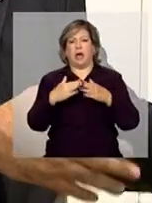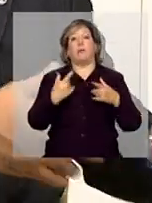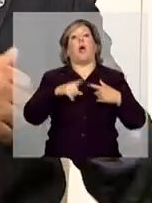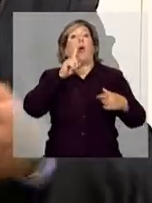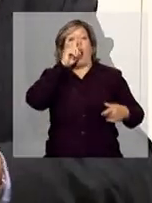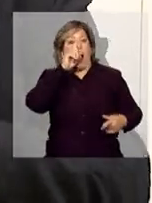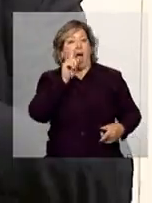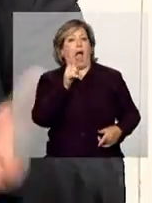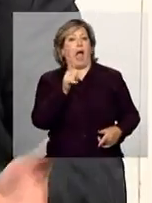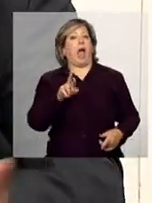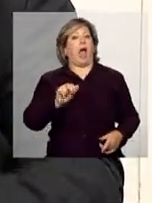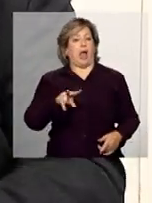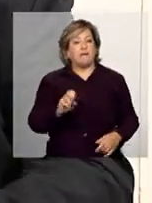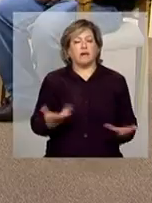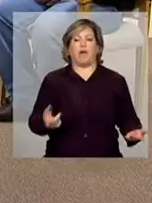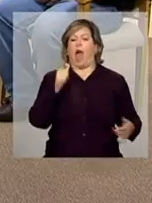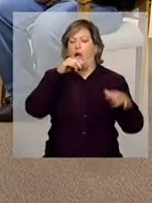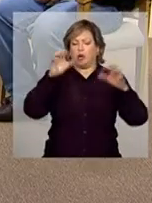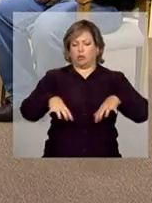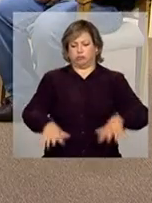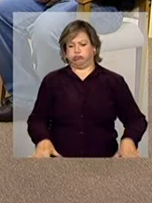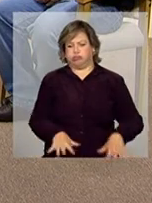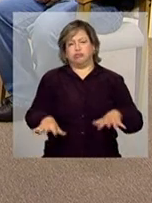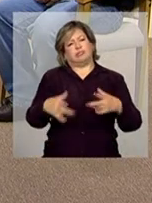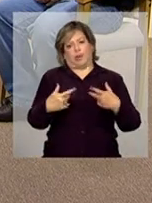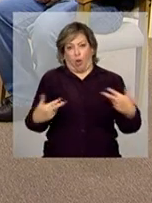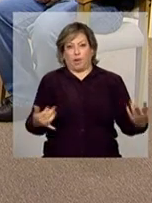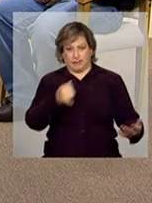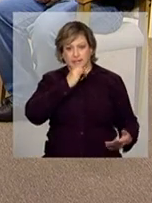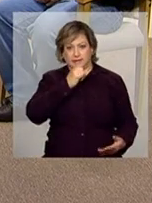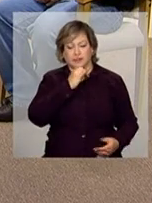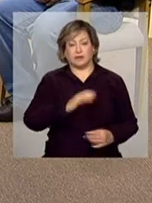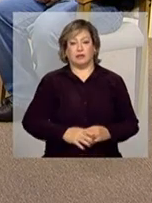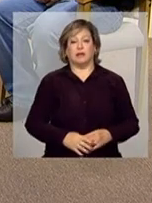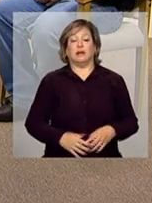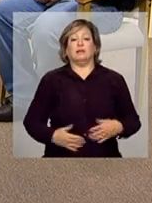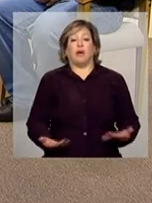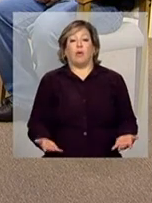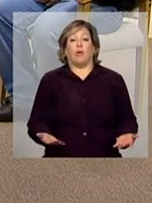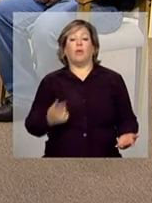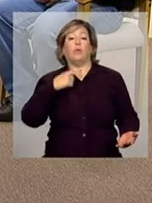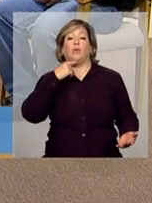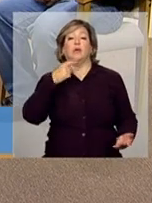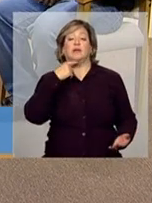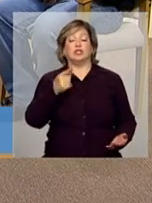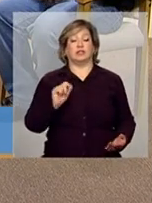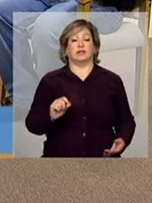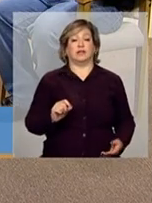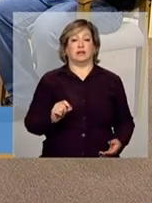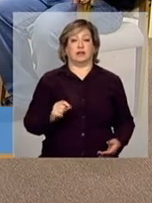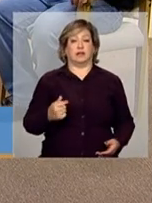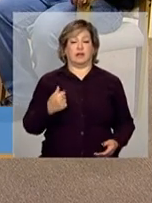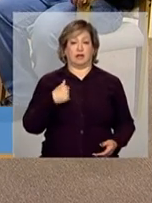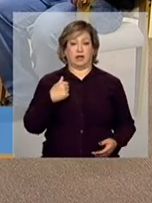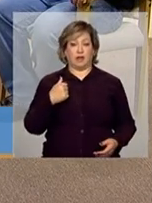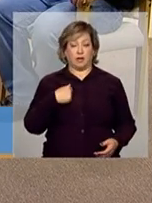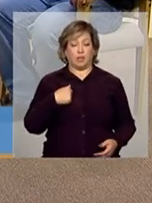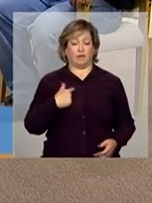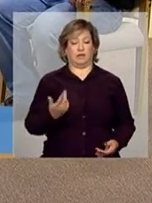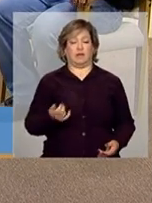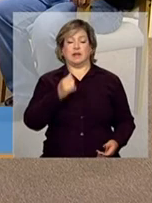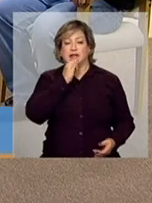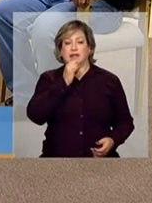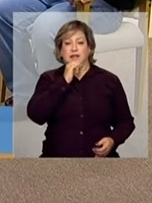Teve enchente no lugar, essas coisas. Não adianta eu fazer a repercussão do